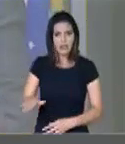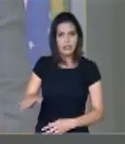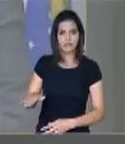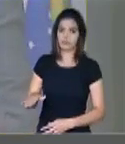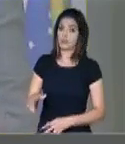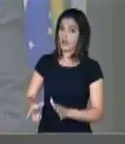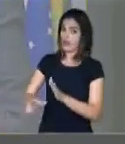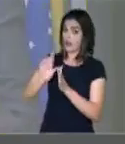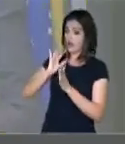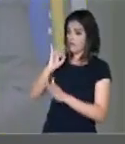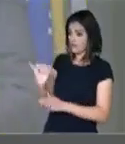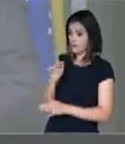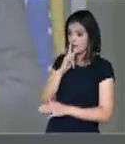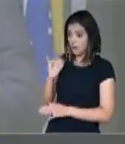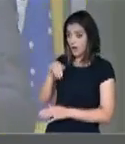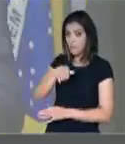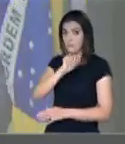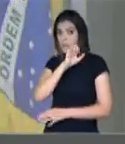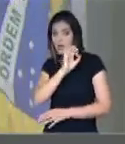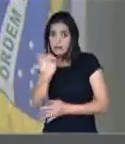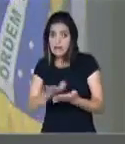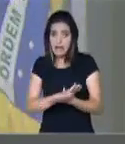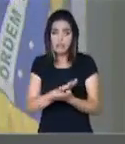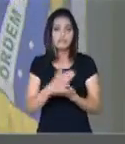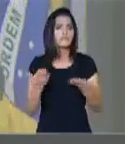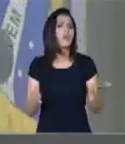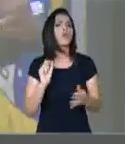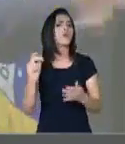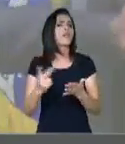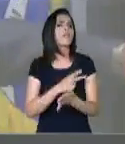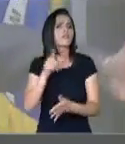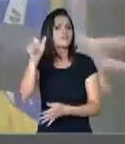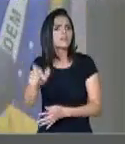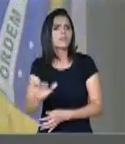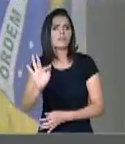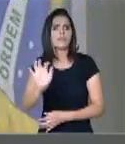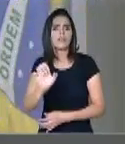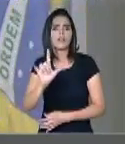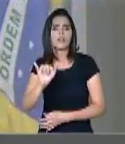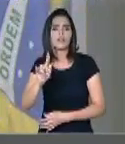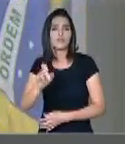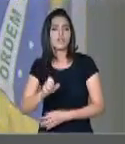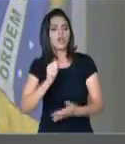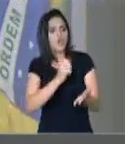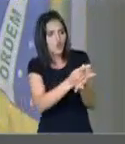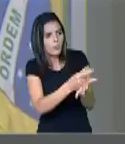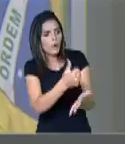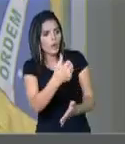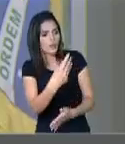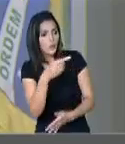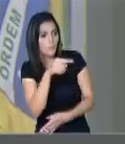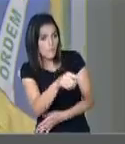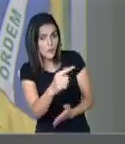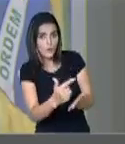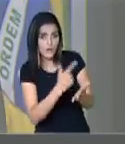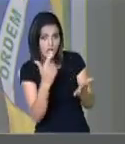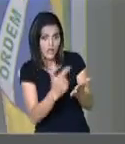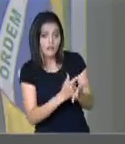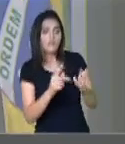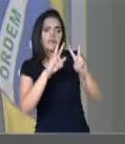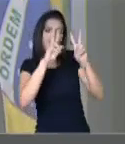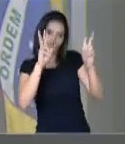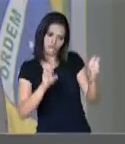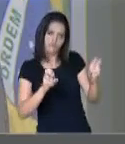sem avisar aos pais, portanto, o que Felipe Neto fez? Distribui 14 mil livros, falando